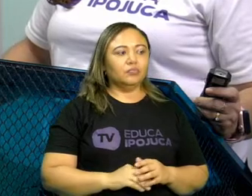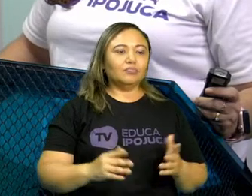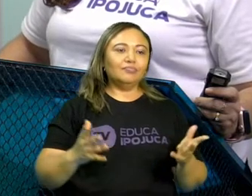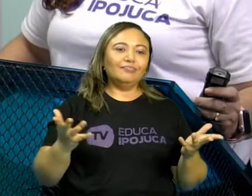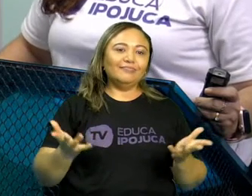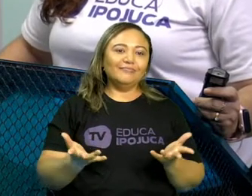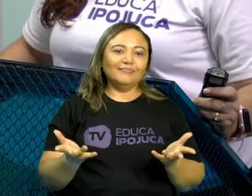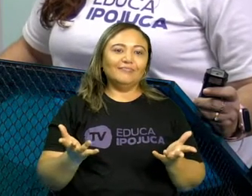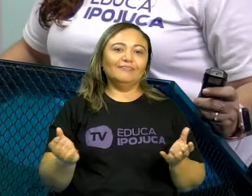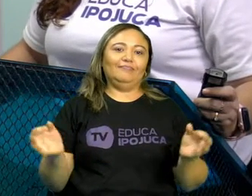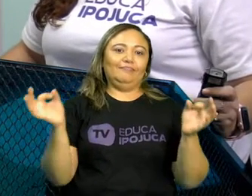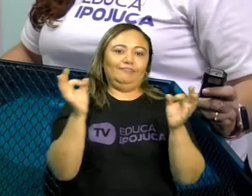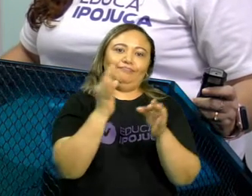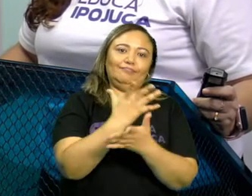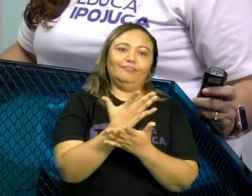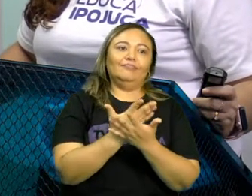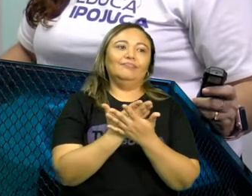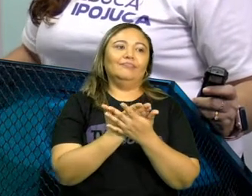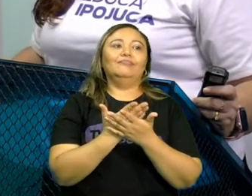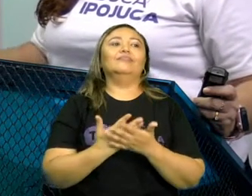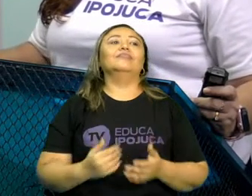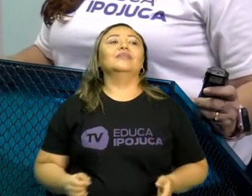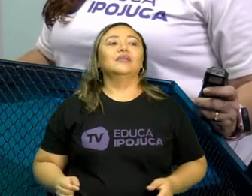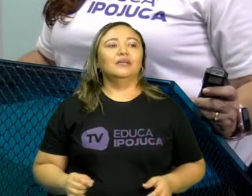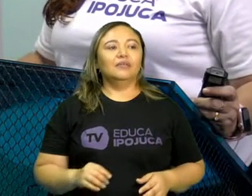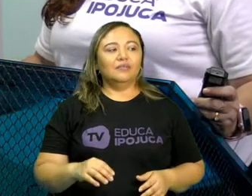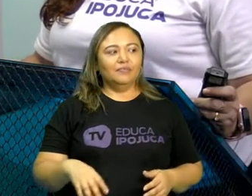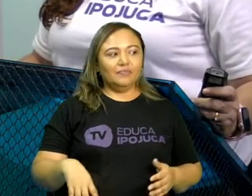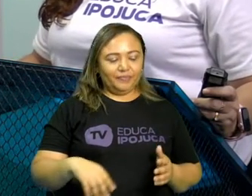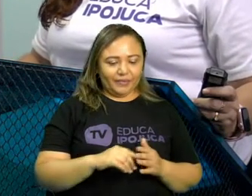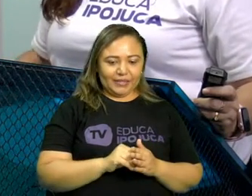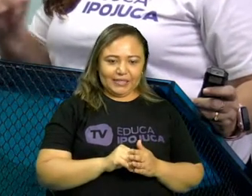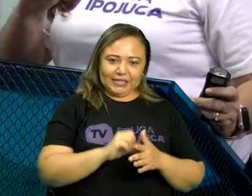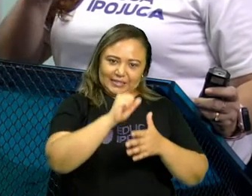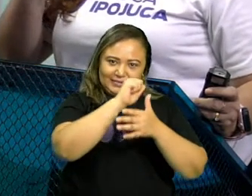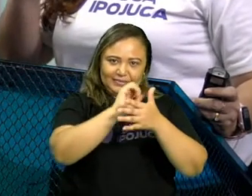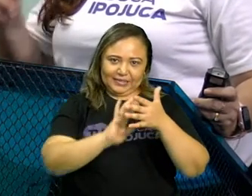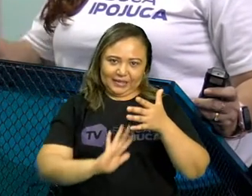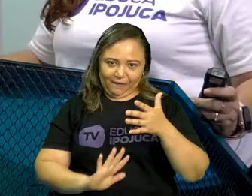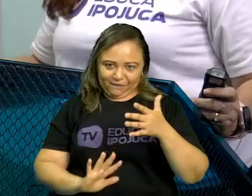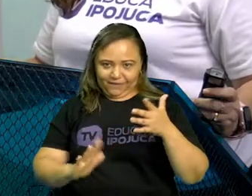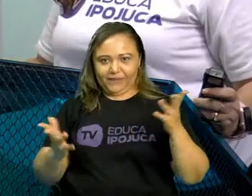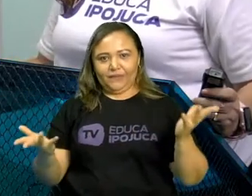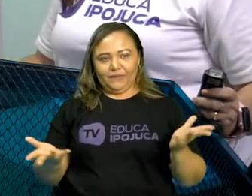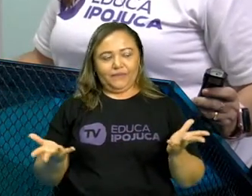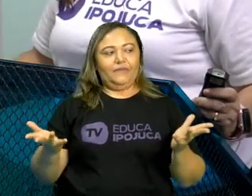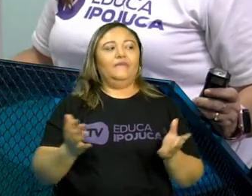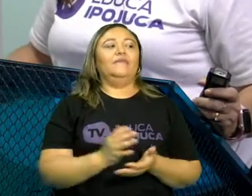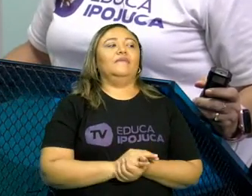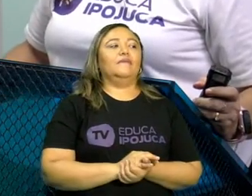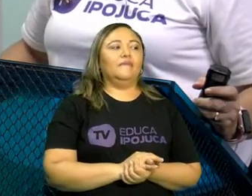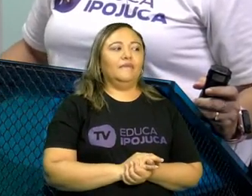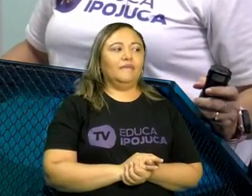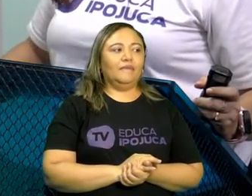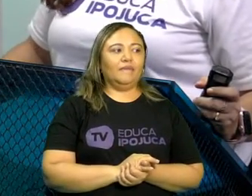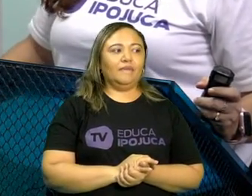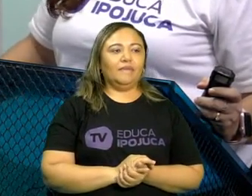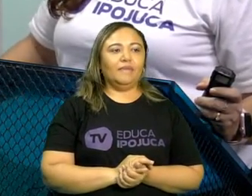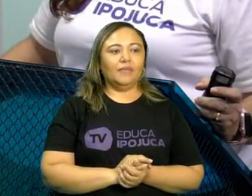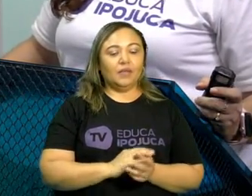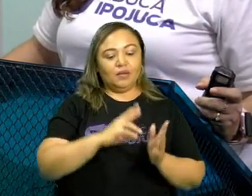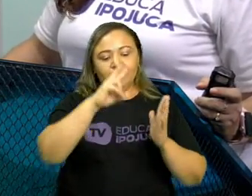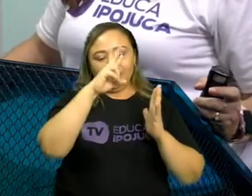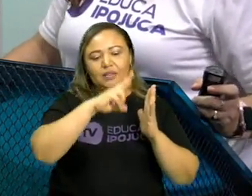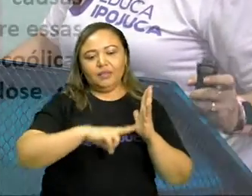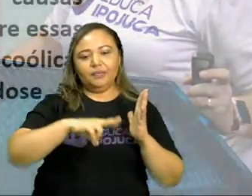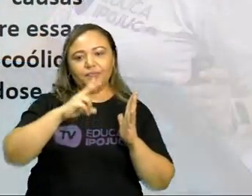Ah, que pena. Chegamos ao final da nossa aula. Chegou a hora do nosso desafio, para vocês não esquecerem de mim. Vamos ler